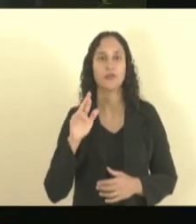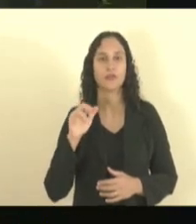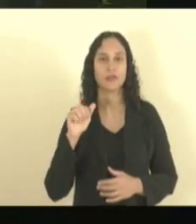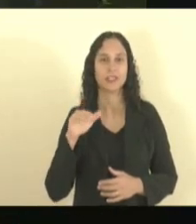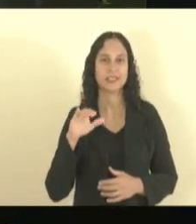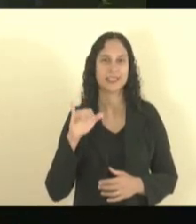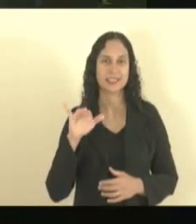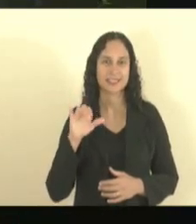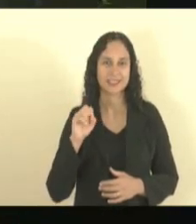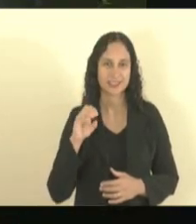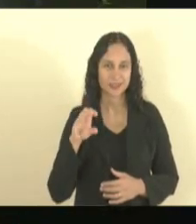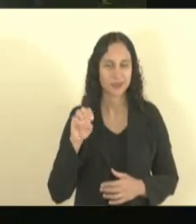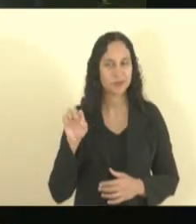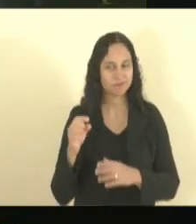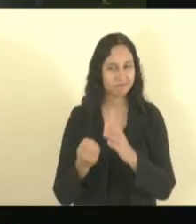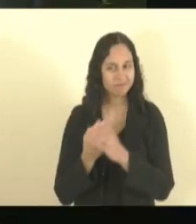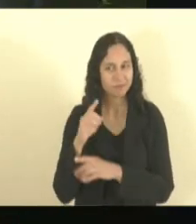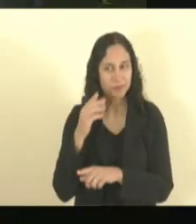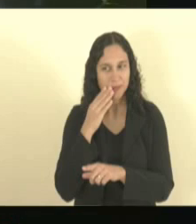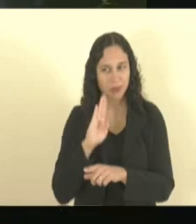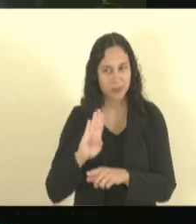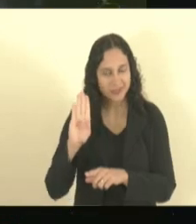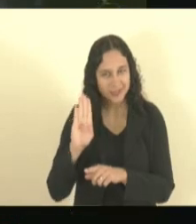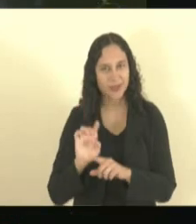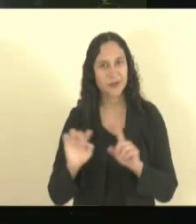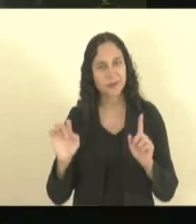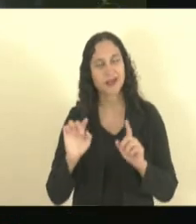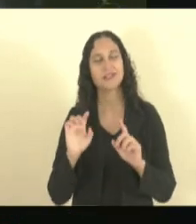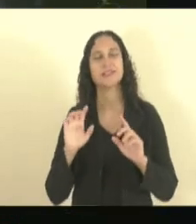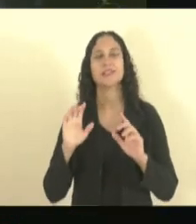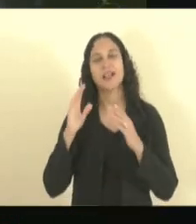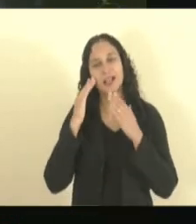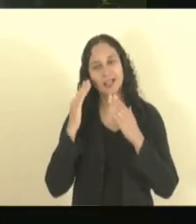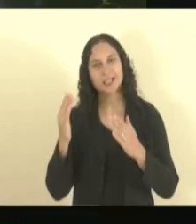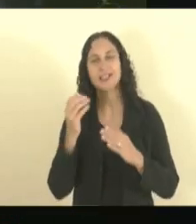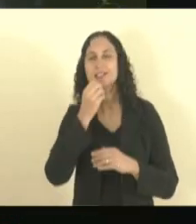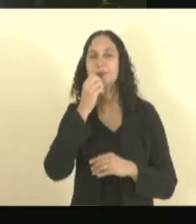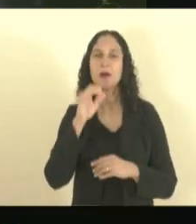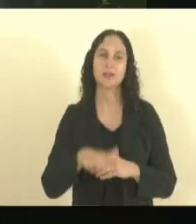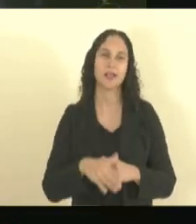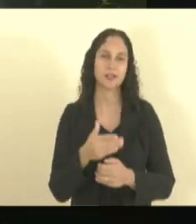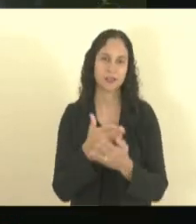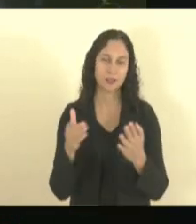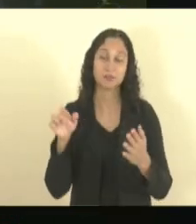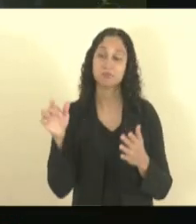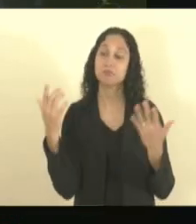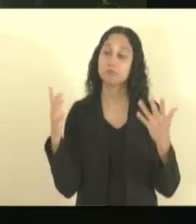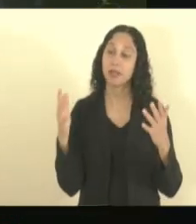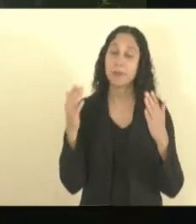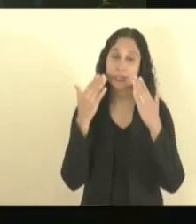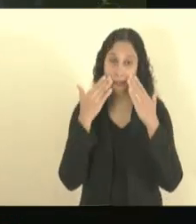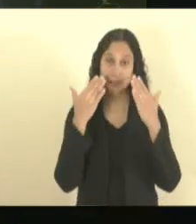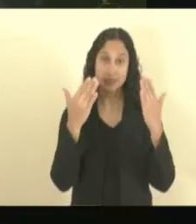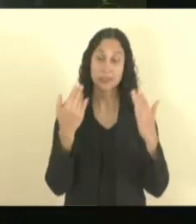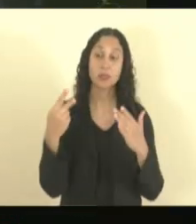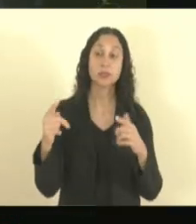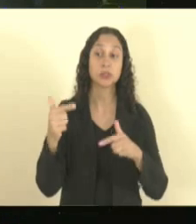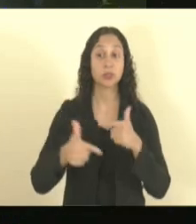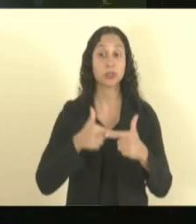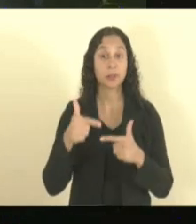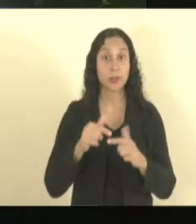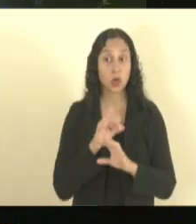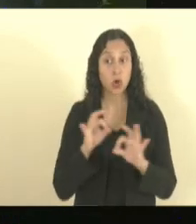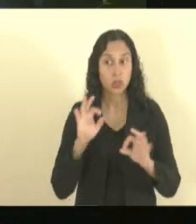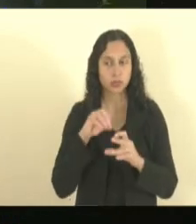eu agradeço presidente uma boa tarde a todos e parabéns pela apresentação e pelo trabalho que vem fazendo no banco do